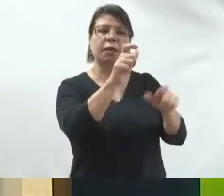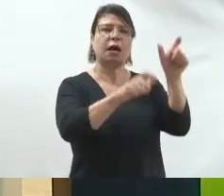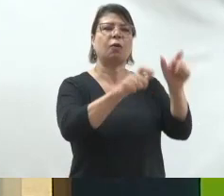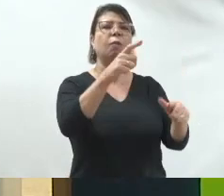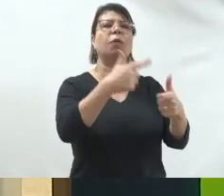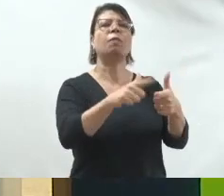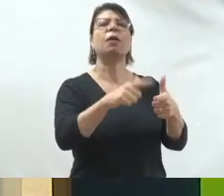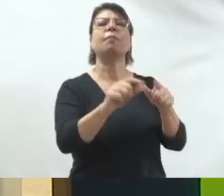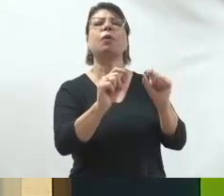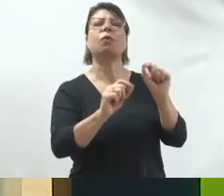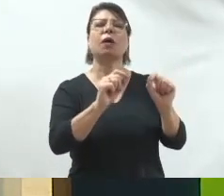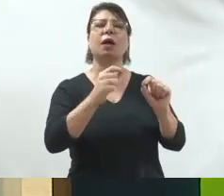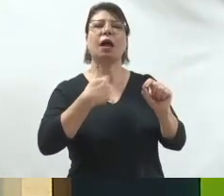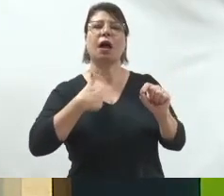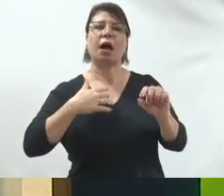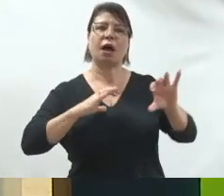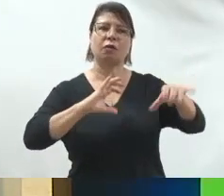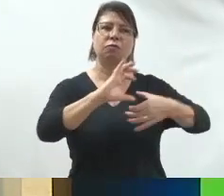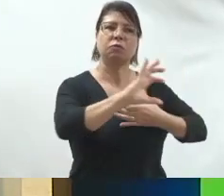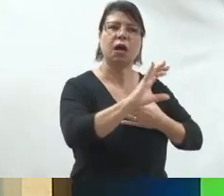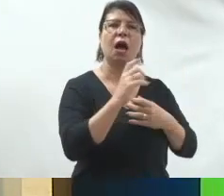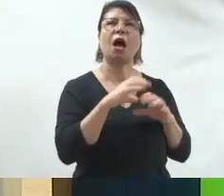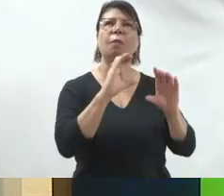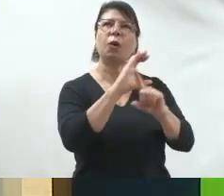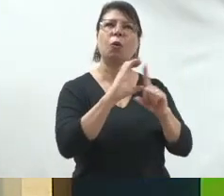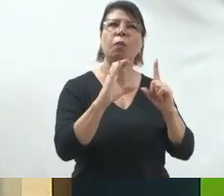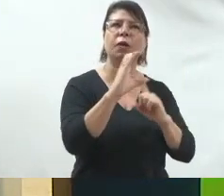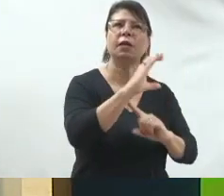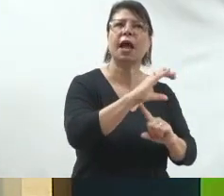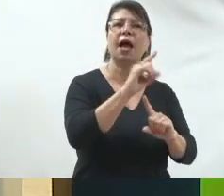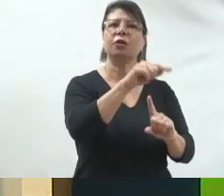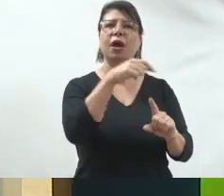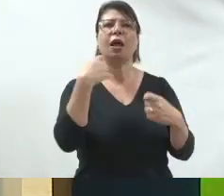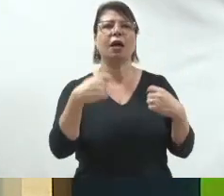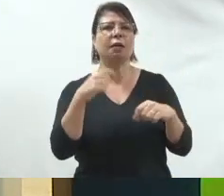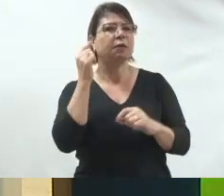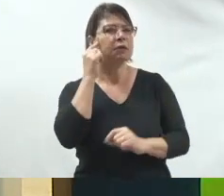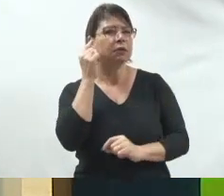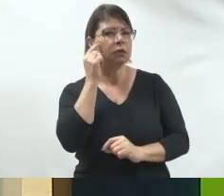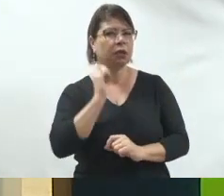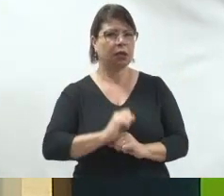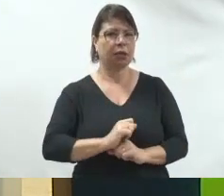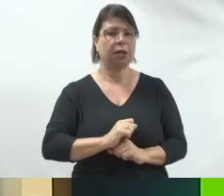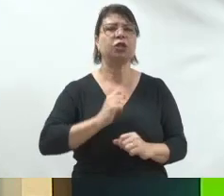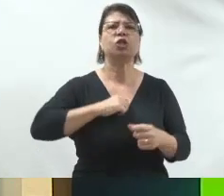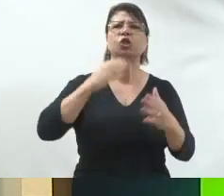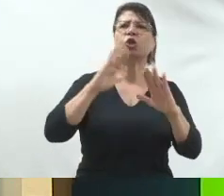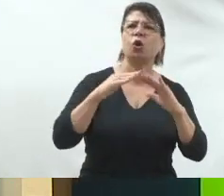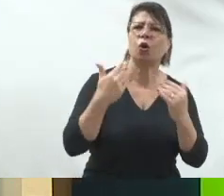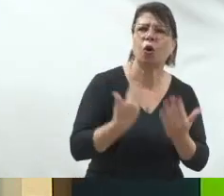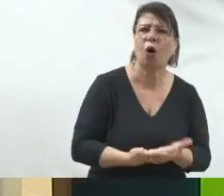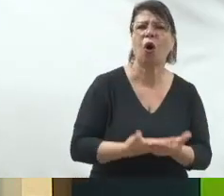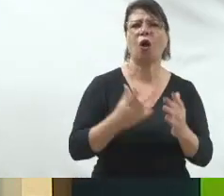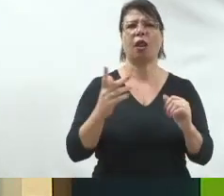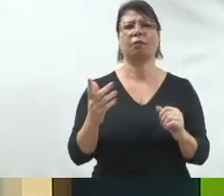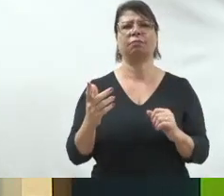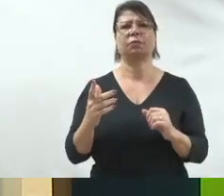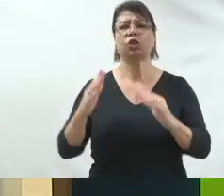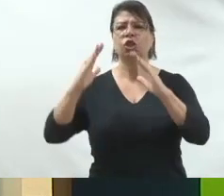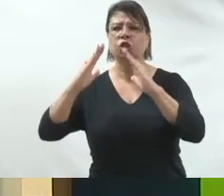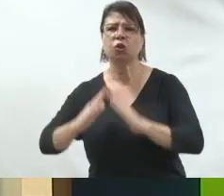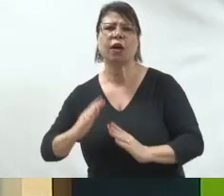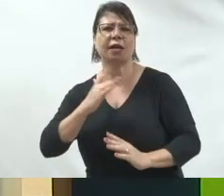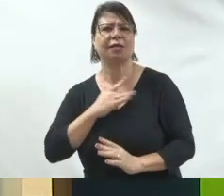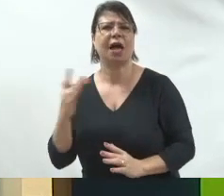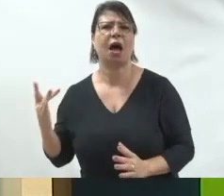identifiquei que é uma comunidade, o que essa comunidade precisa? A comunidade está precisando de escola, está precisando de postos de saúde, está precisando